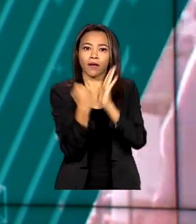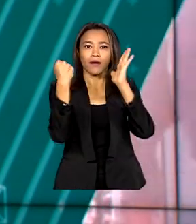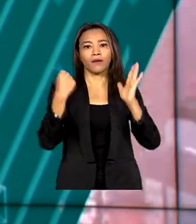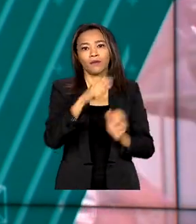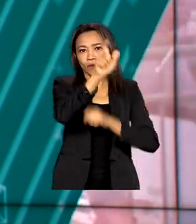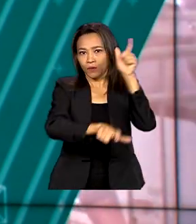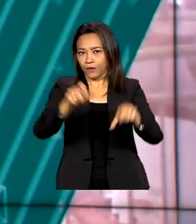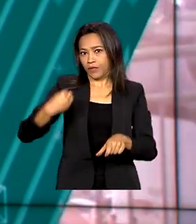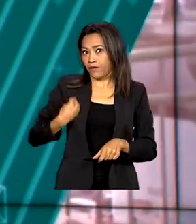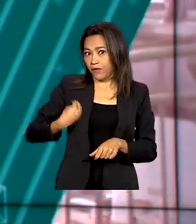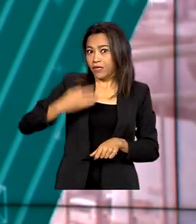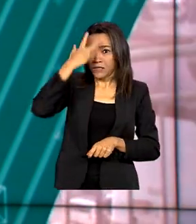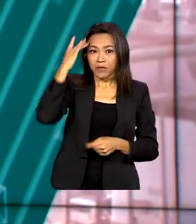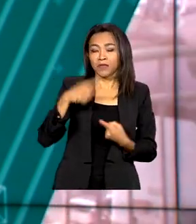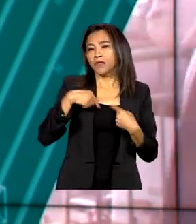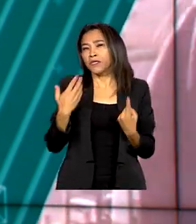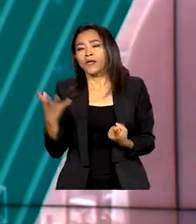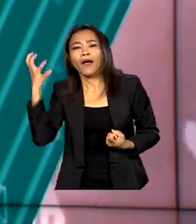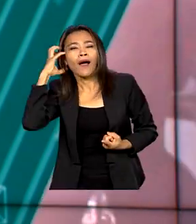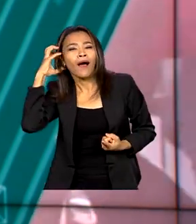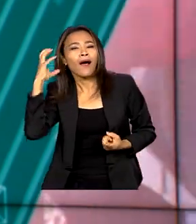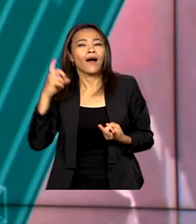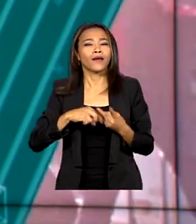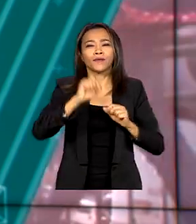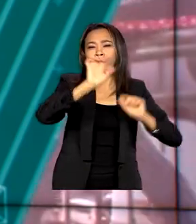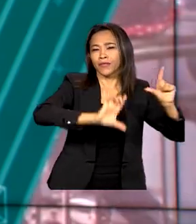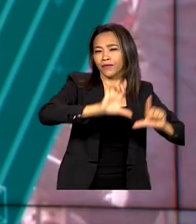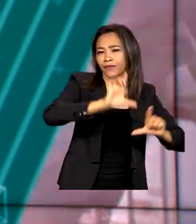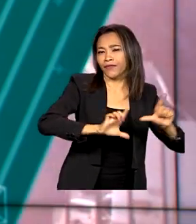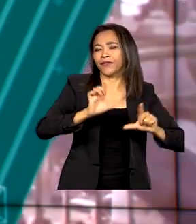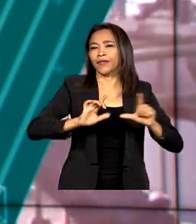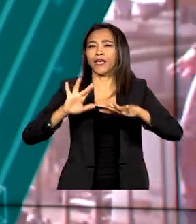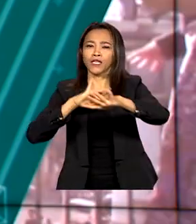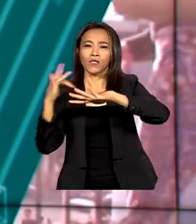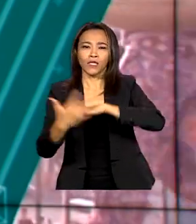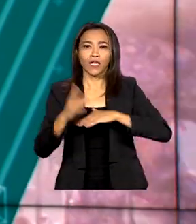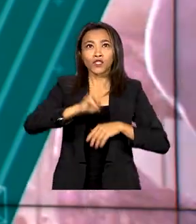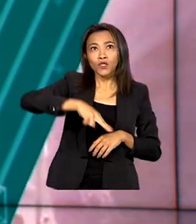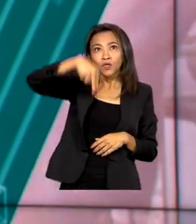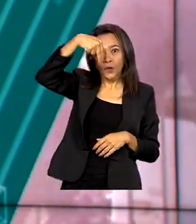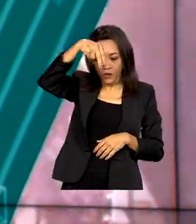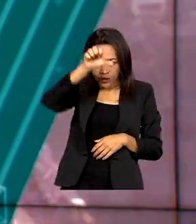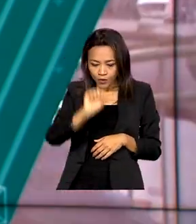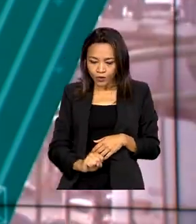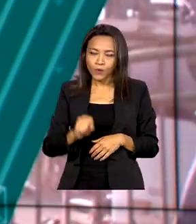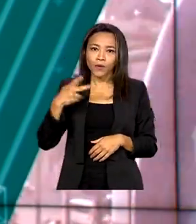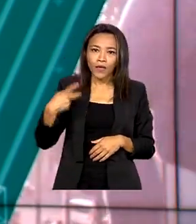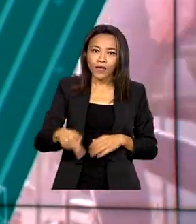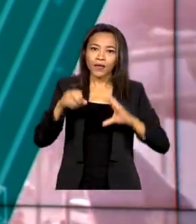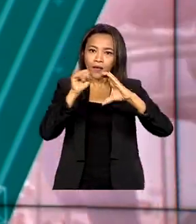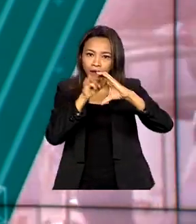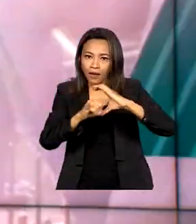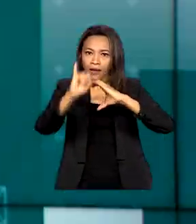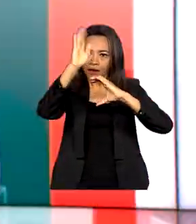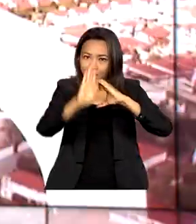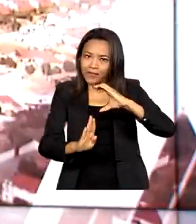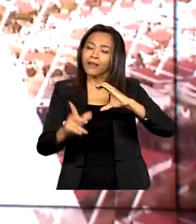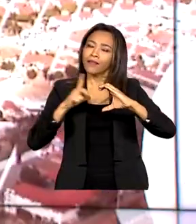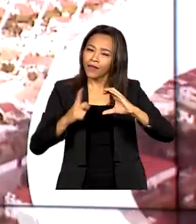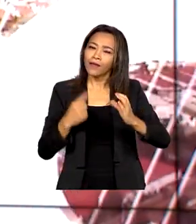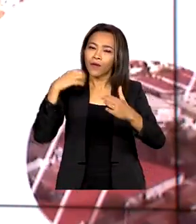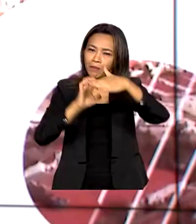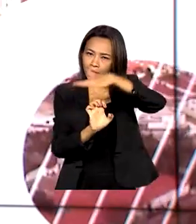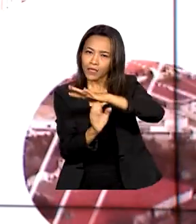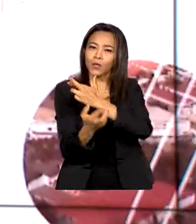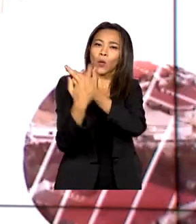pessoas. Seja pela rádio, pela TV, pelas redes sociais. De norte a sul, a empresa Brasil de Comunicação cumpriu o dever